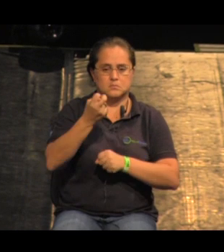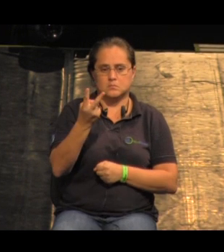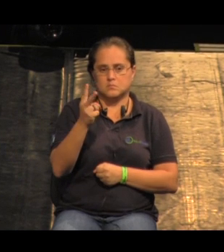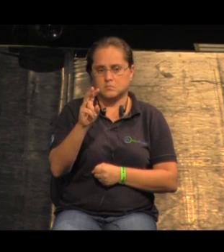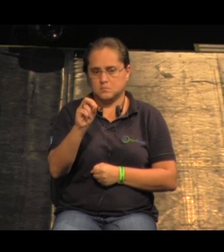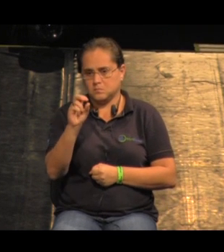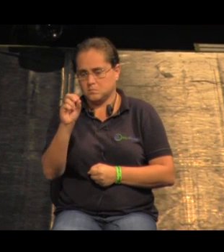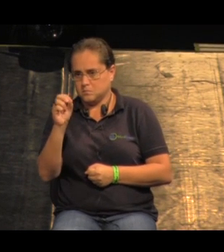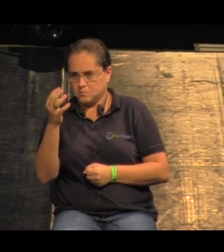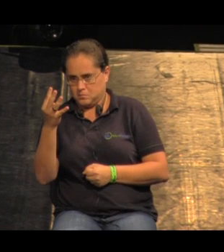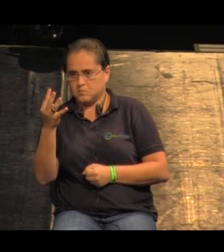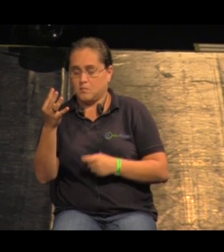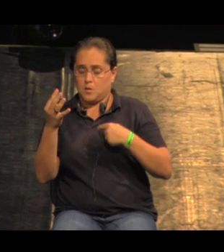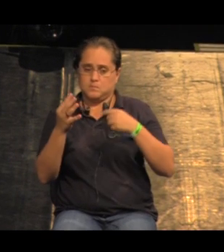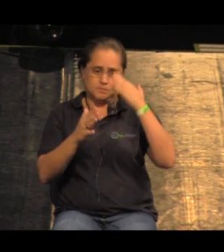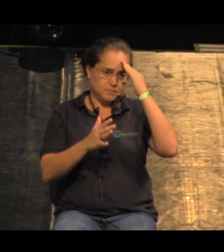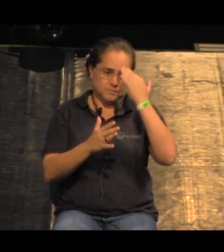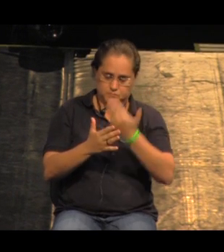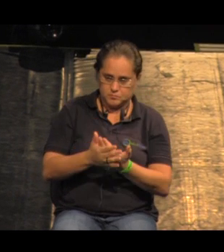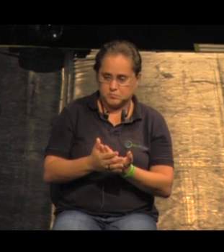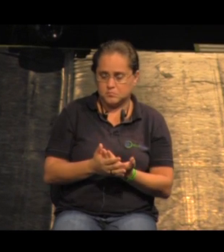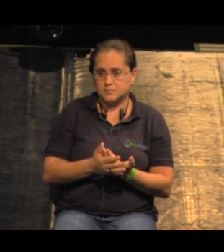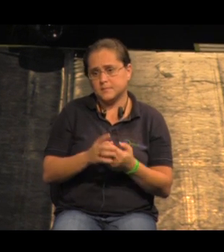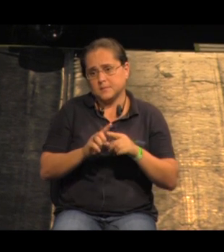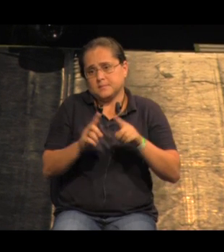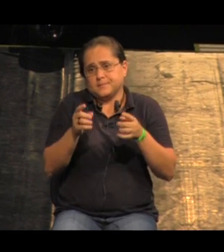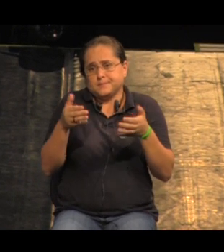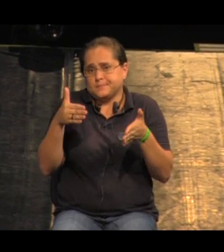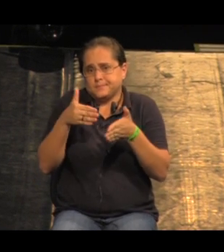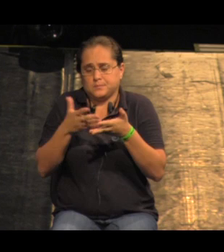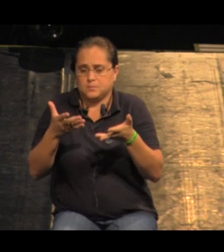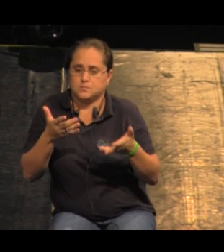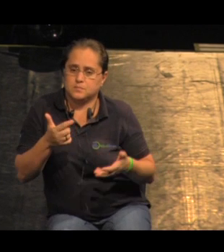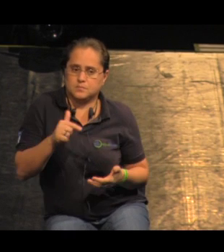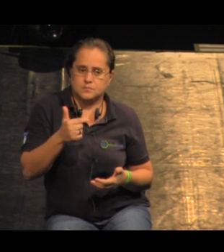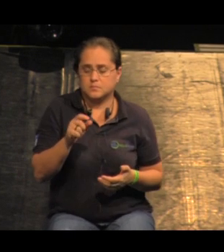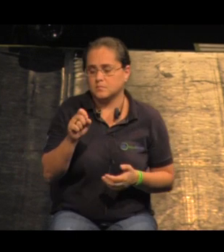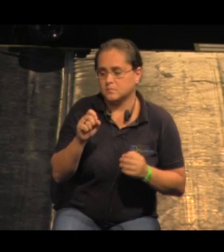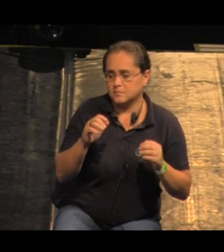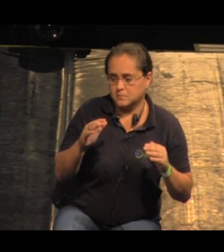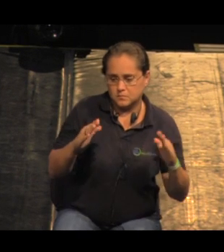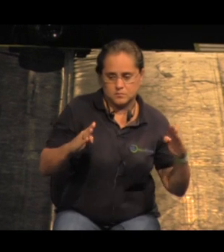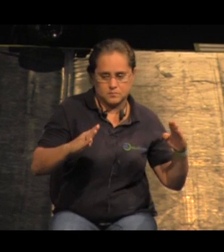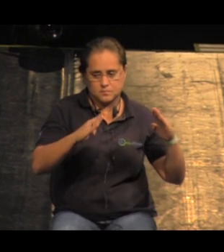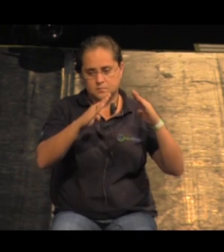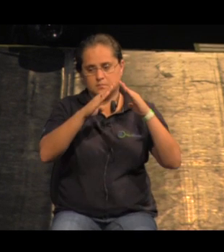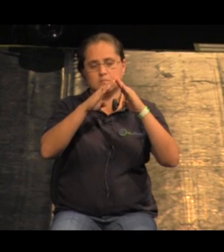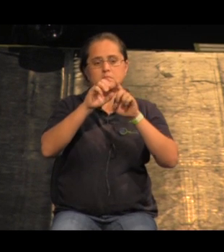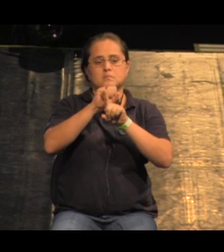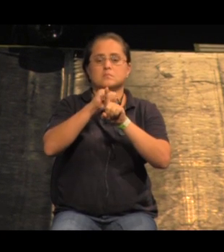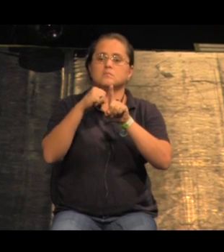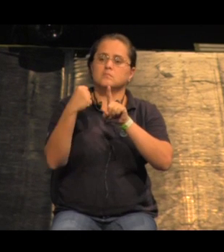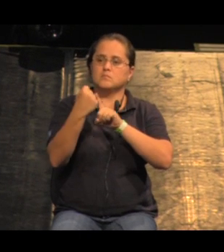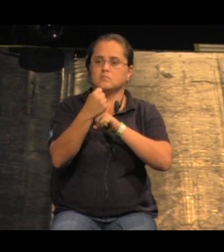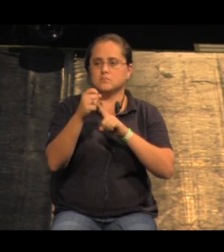Era um programa que eu acredito muito e que, infelizmente, até hoje não está sendo implementado. era habitação social para aluguel.